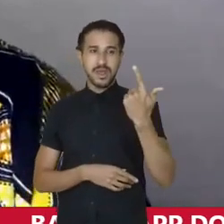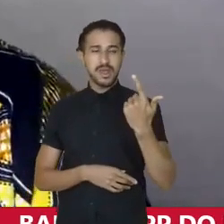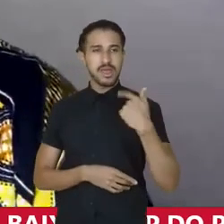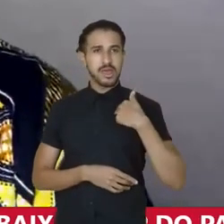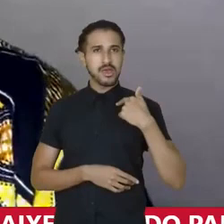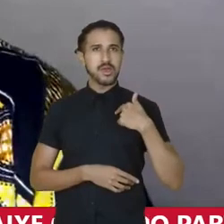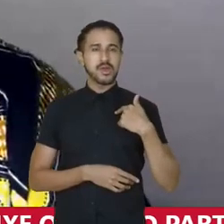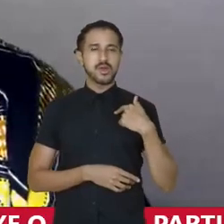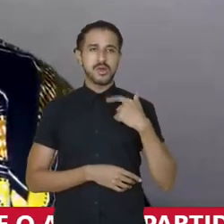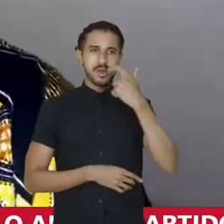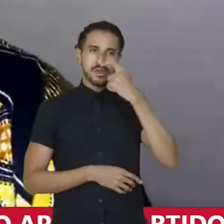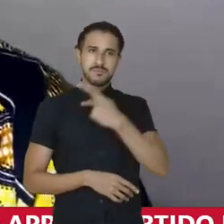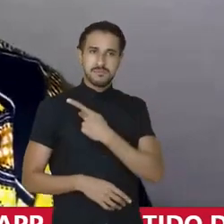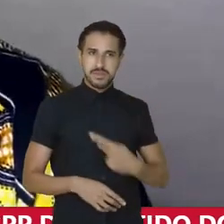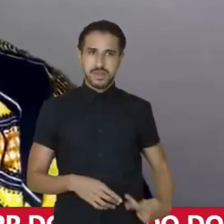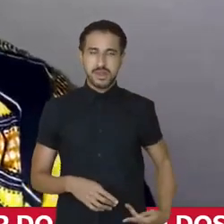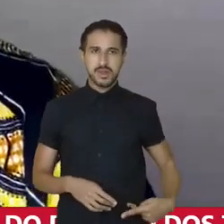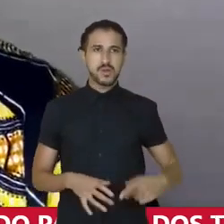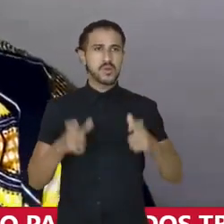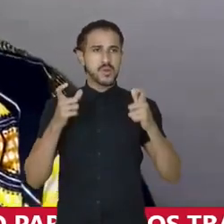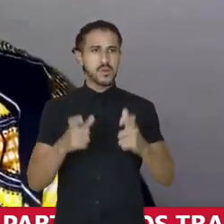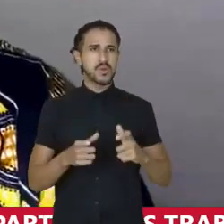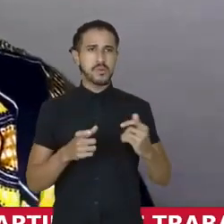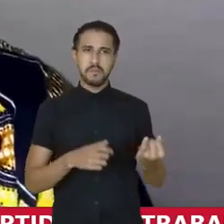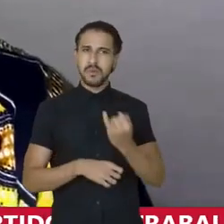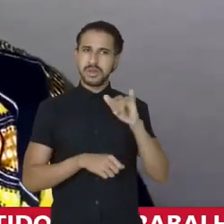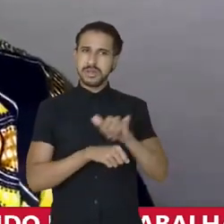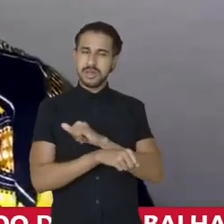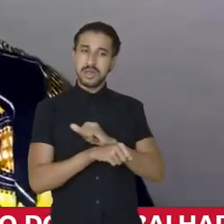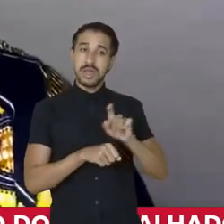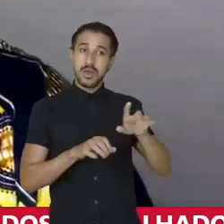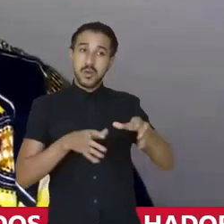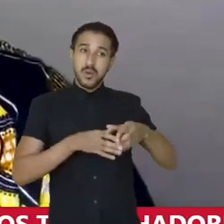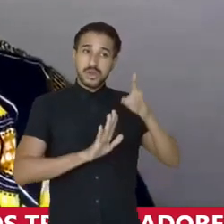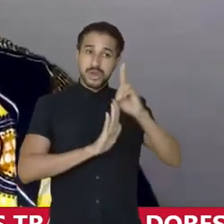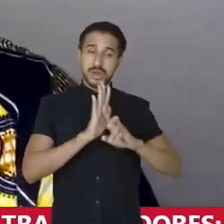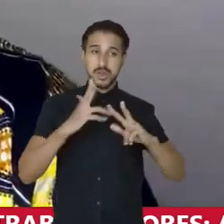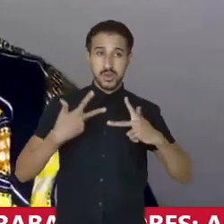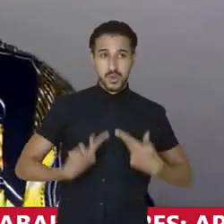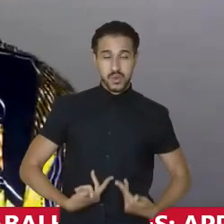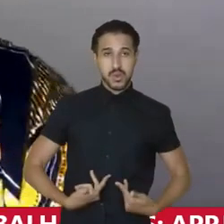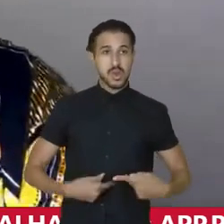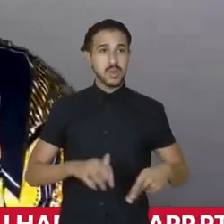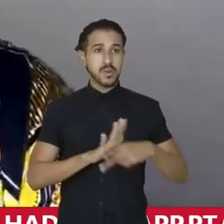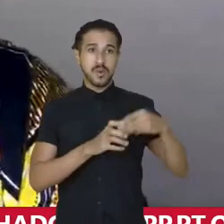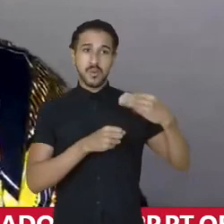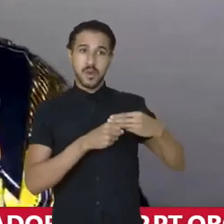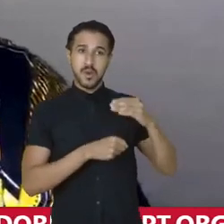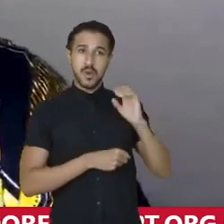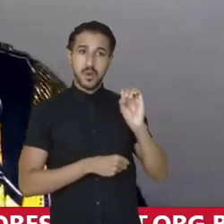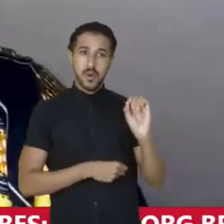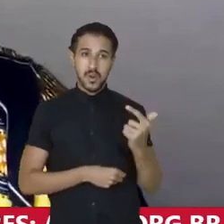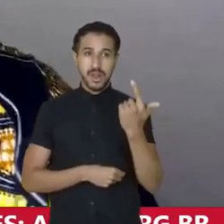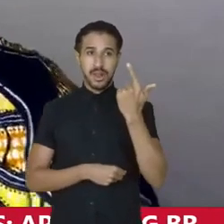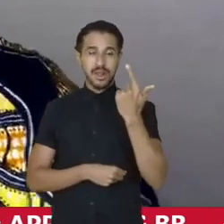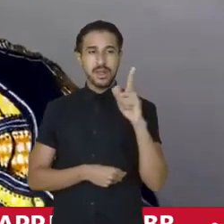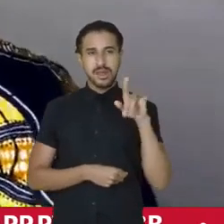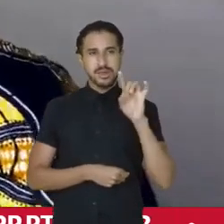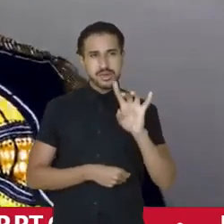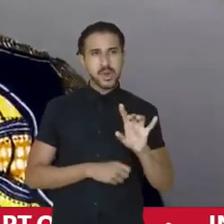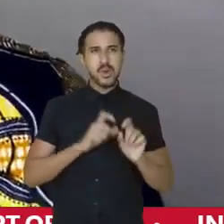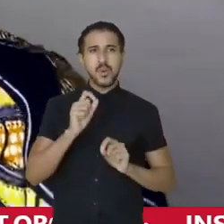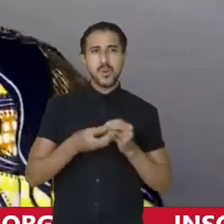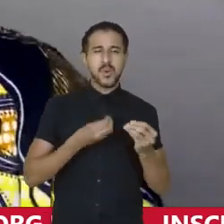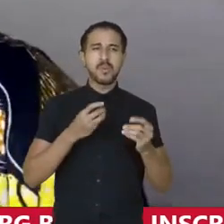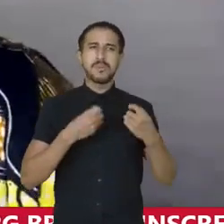estou como presidente de um local estratégico que é a Comissão de Direitos Humanos do município de Olinda. Então, são através